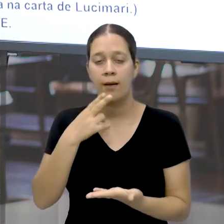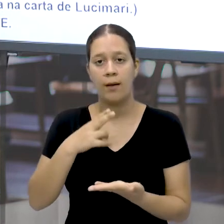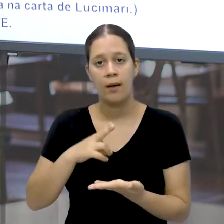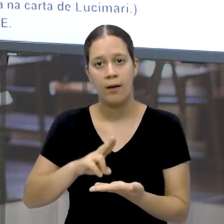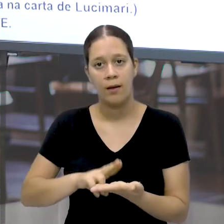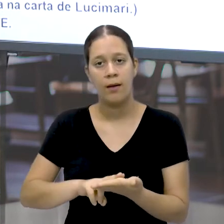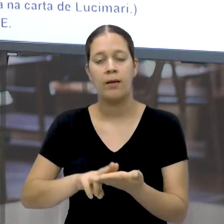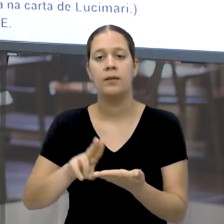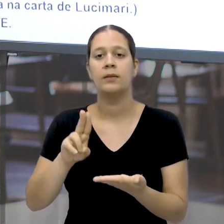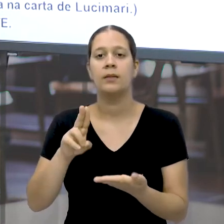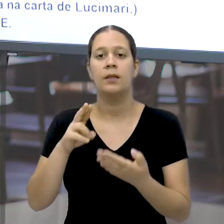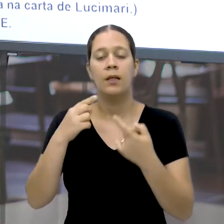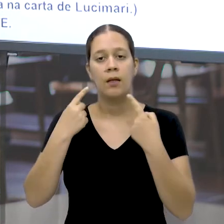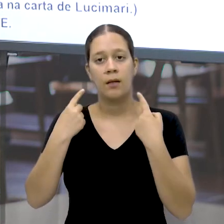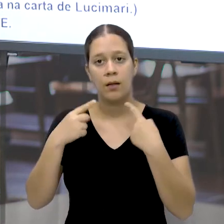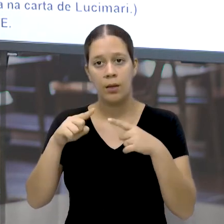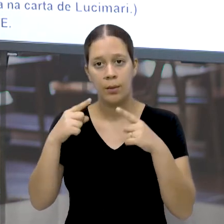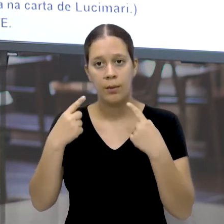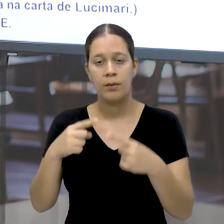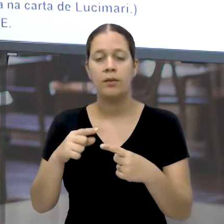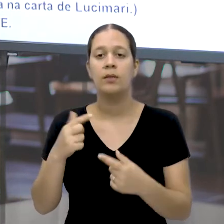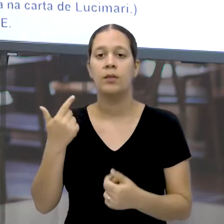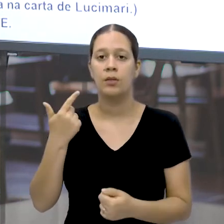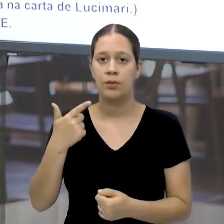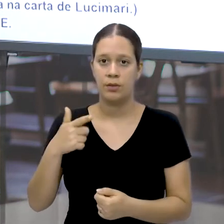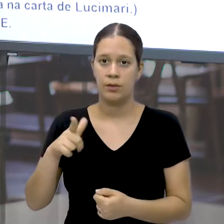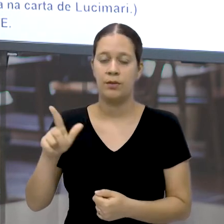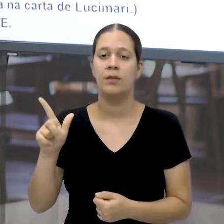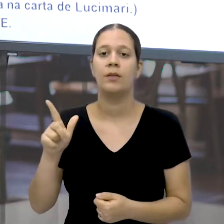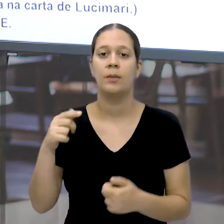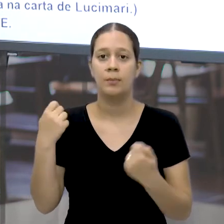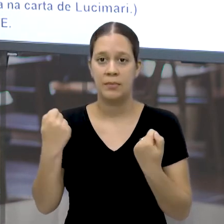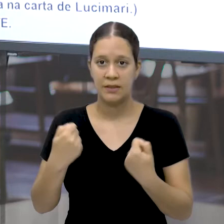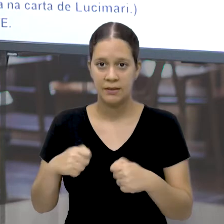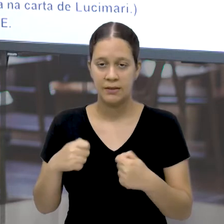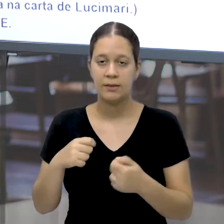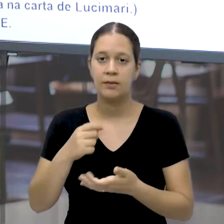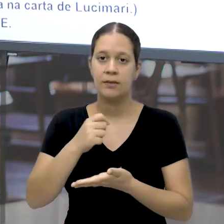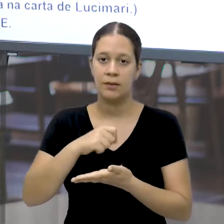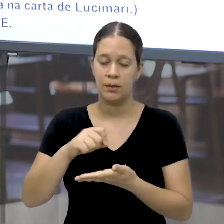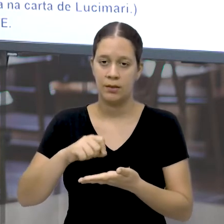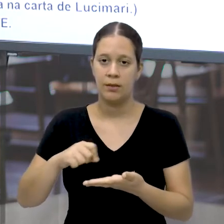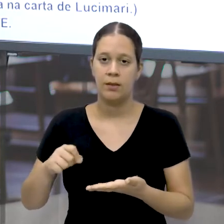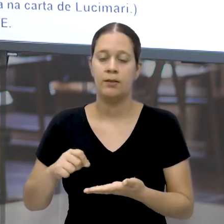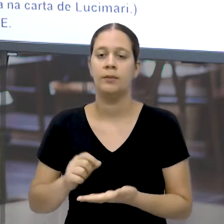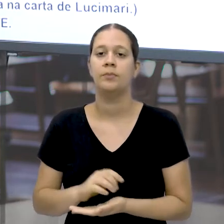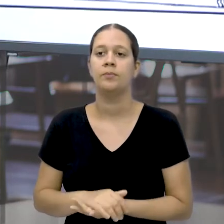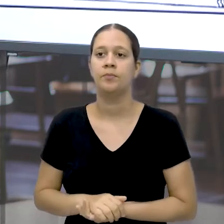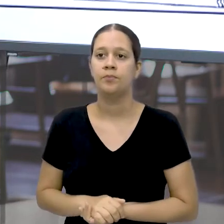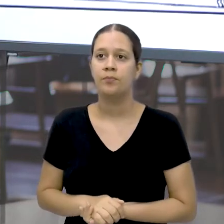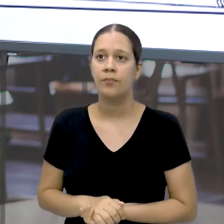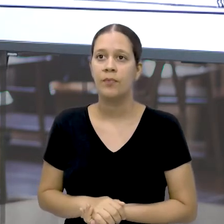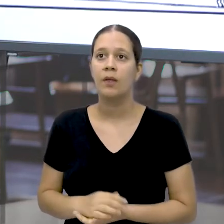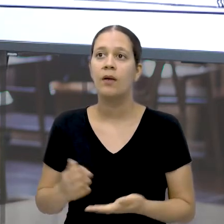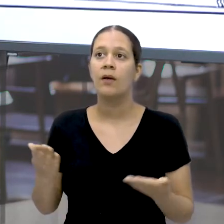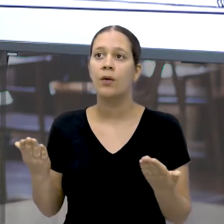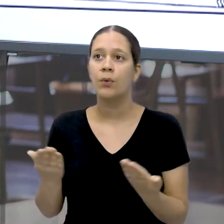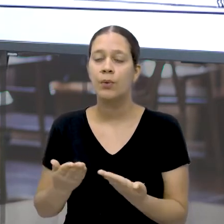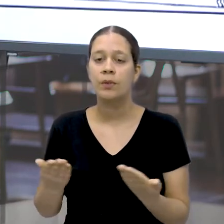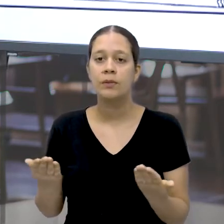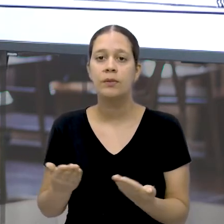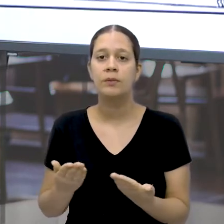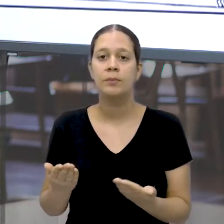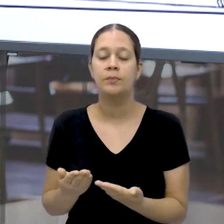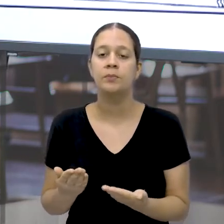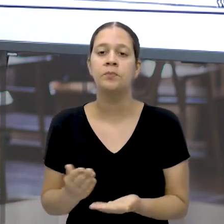De reclamação E outras Elas devem ser assinadas Ok? Agora Vamos fazer